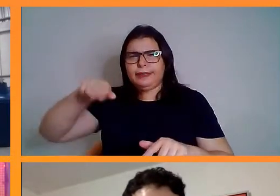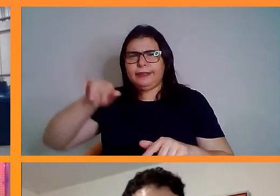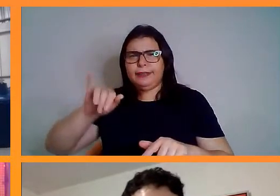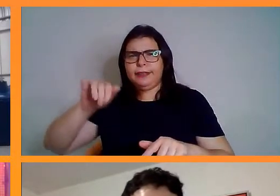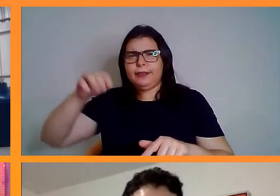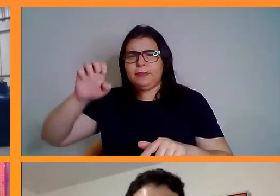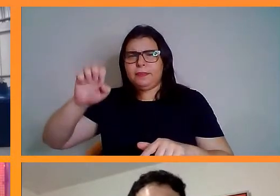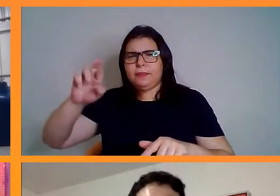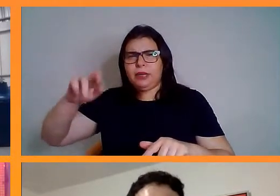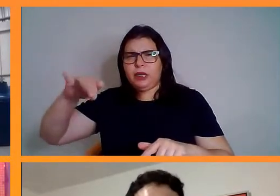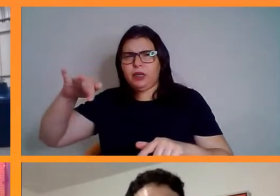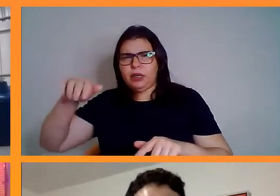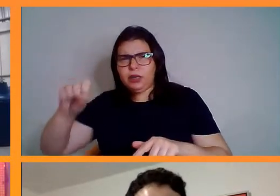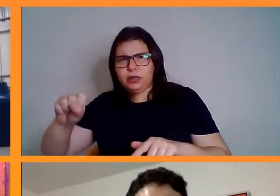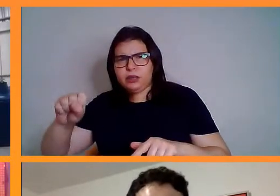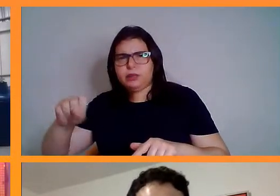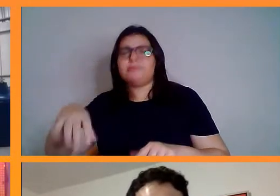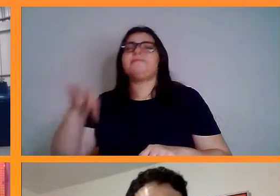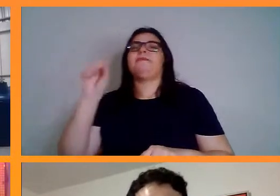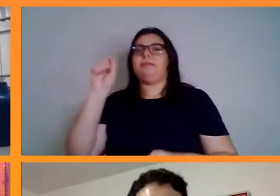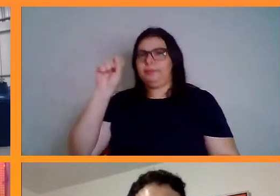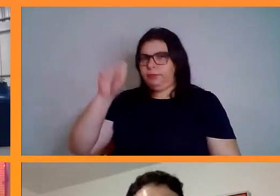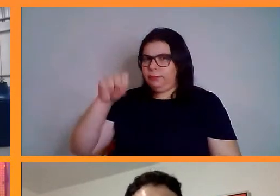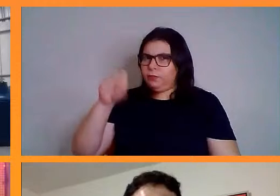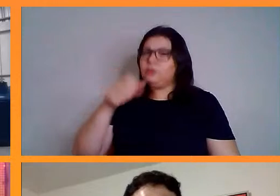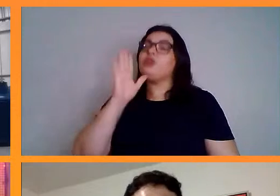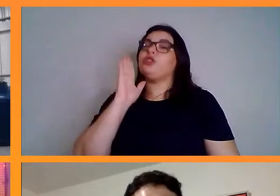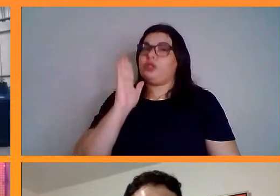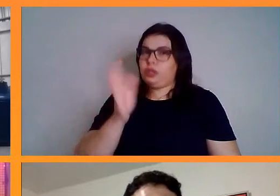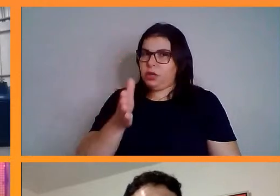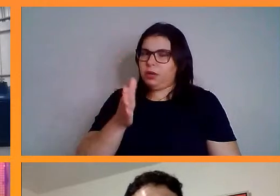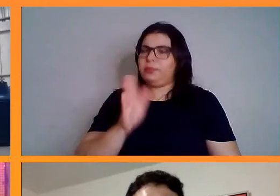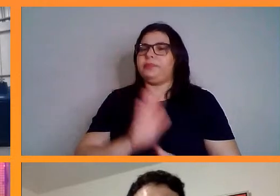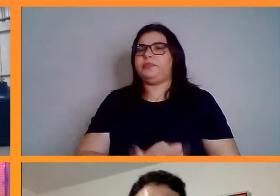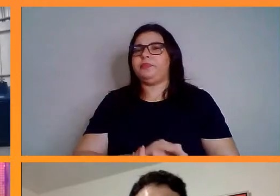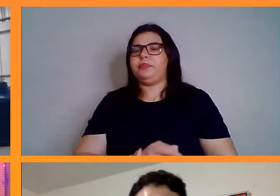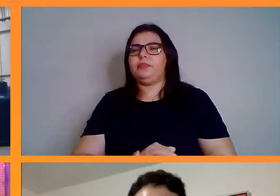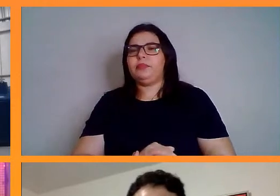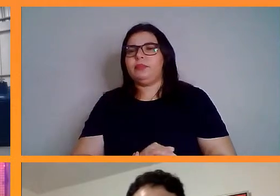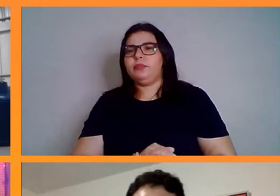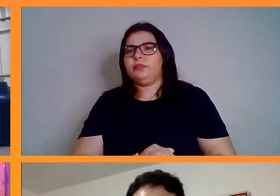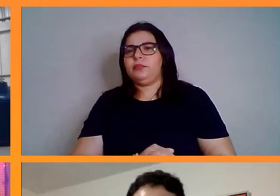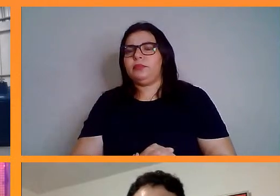Sim, Artemia, já existem trabalhos, né, e, inclusive,